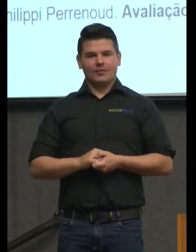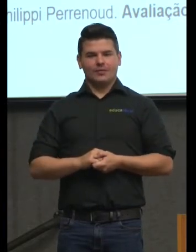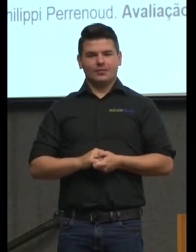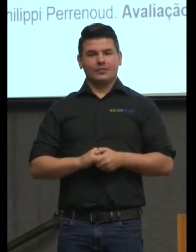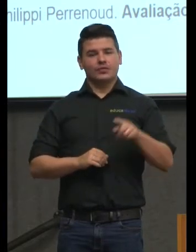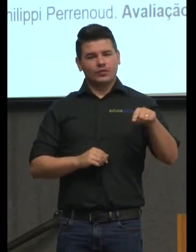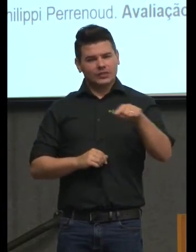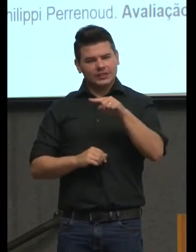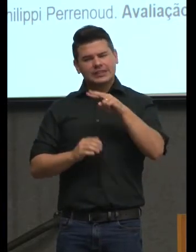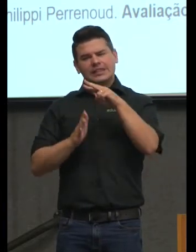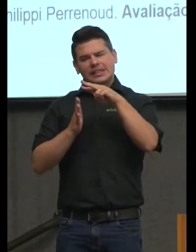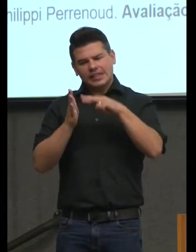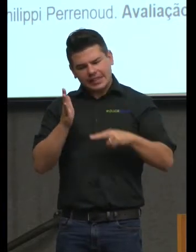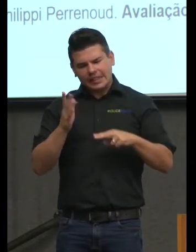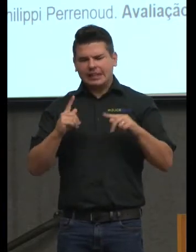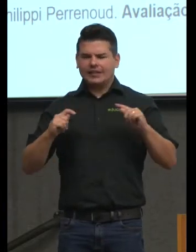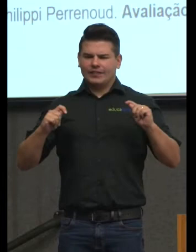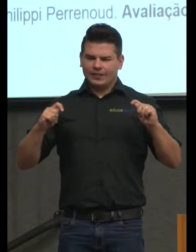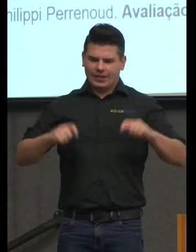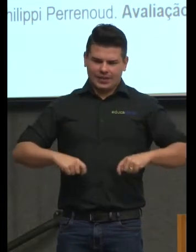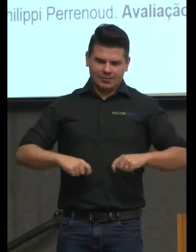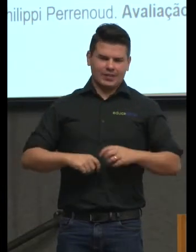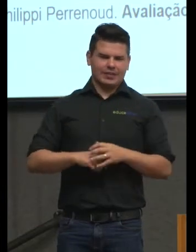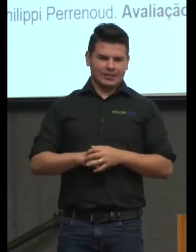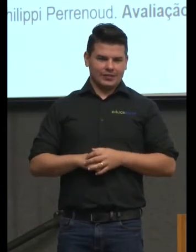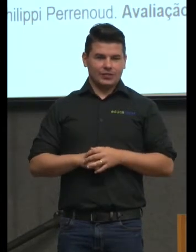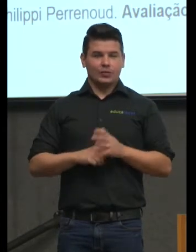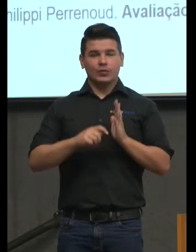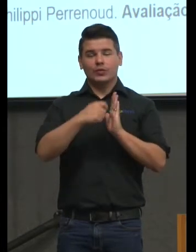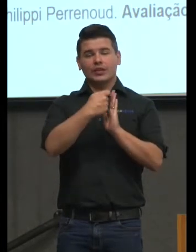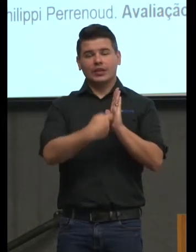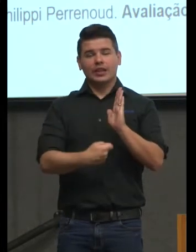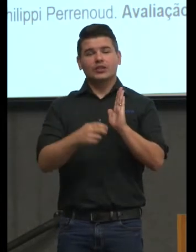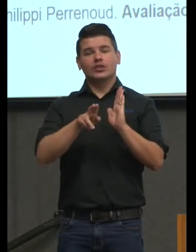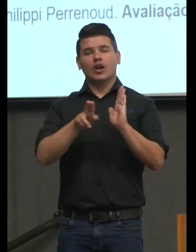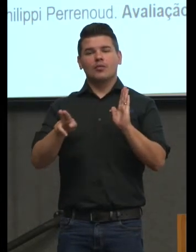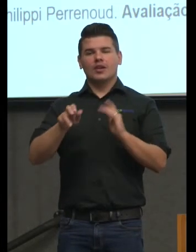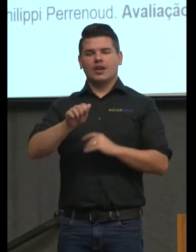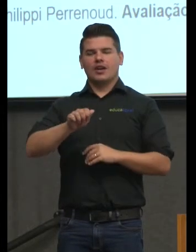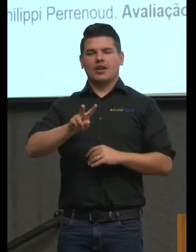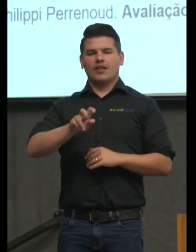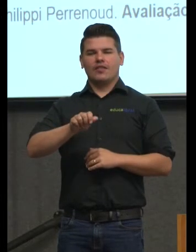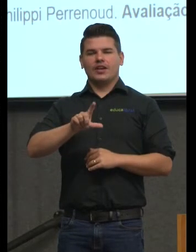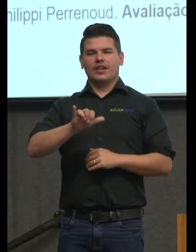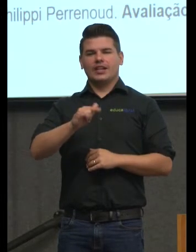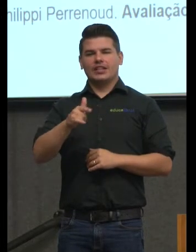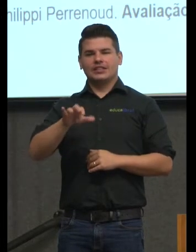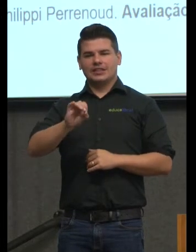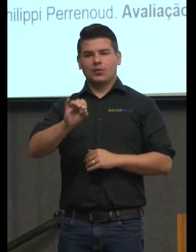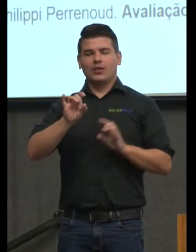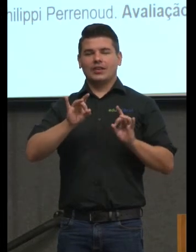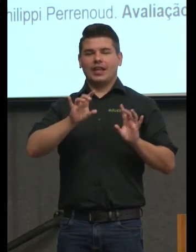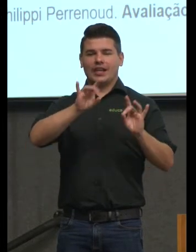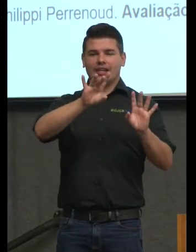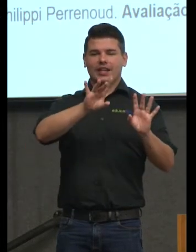leiam porque vale a pena sabe um texto se chama avaliação das técnicas aos valores